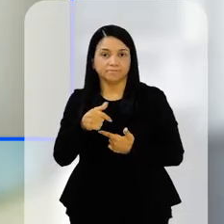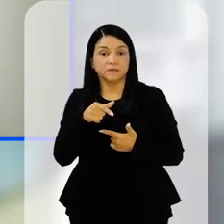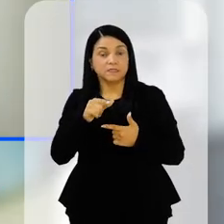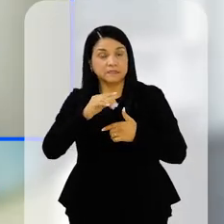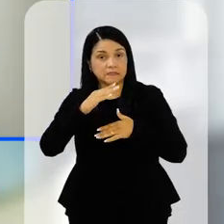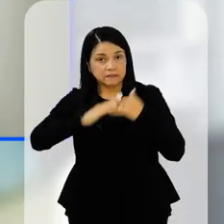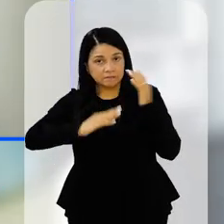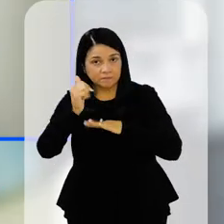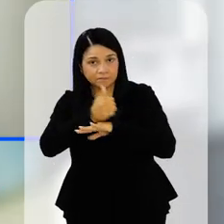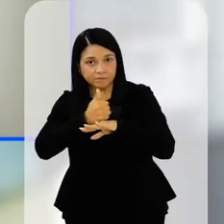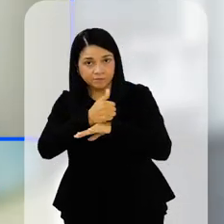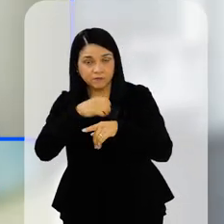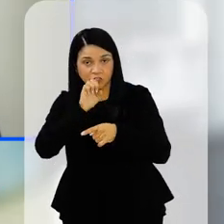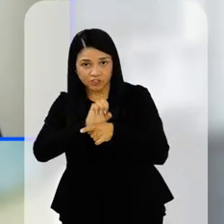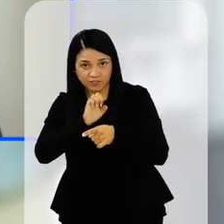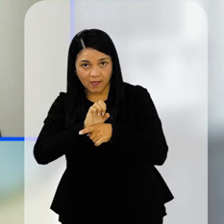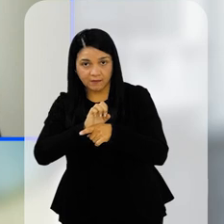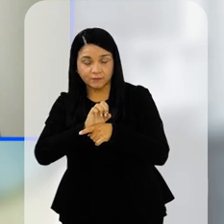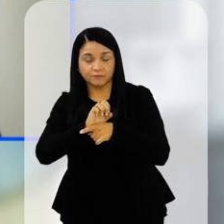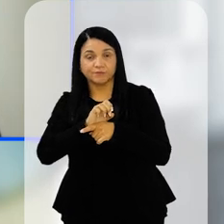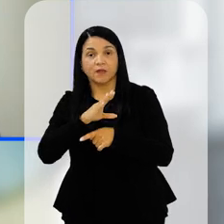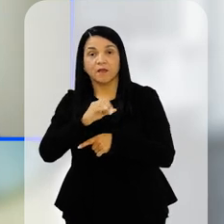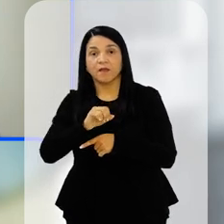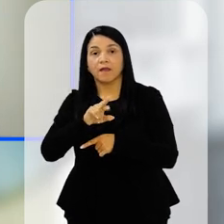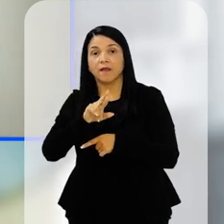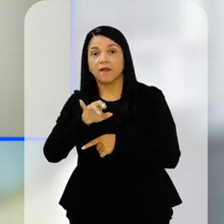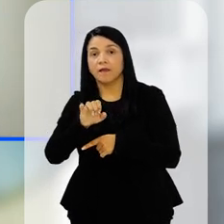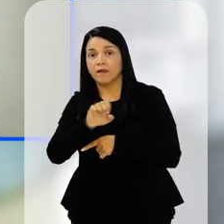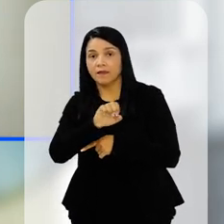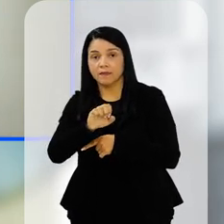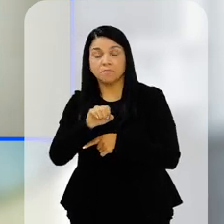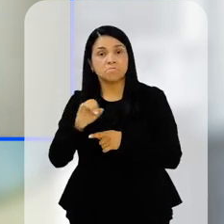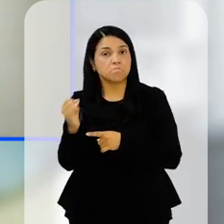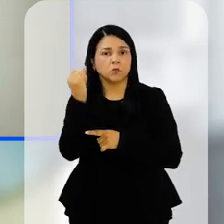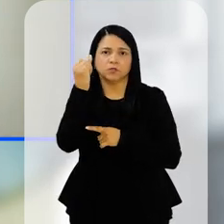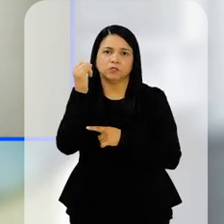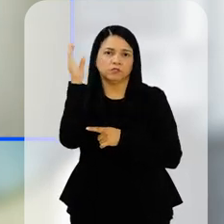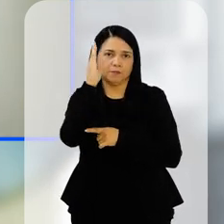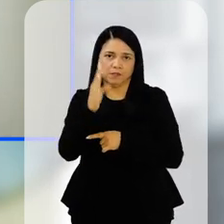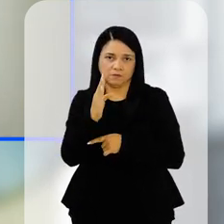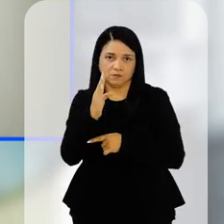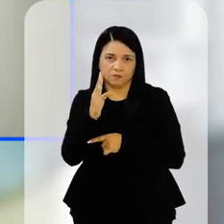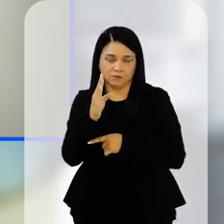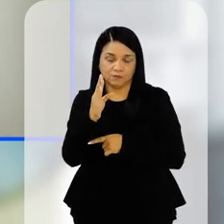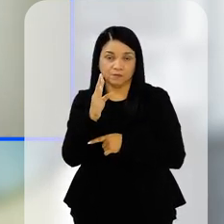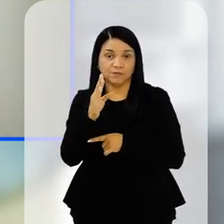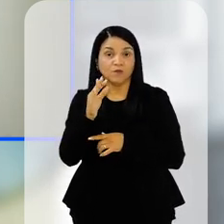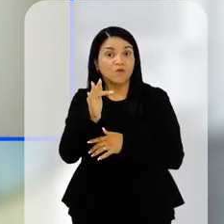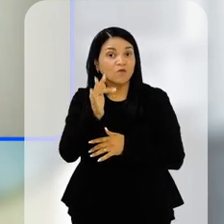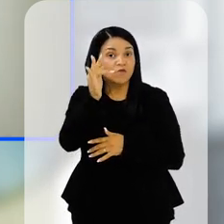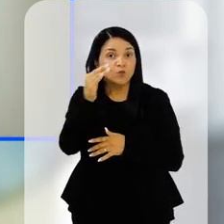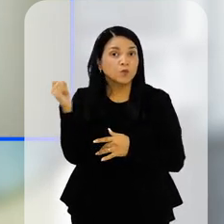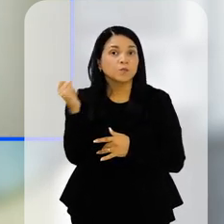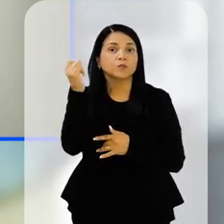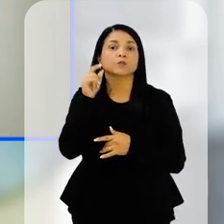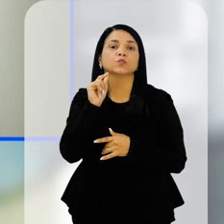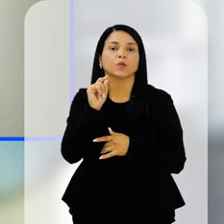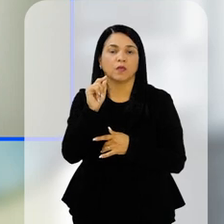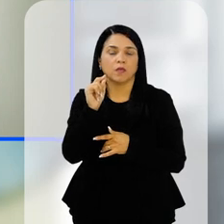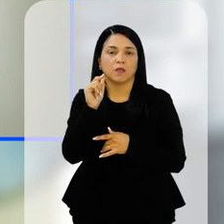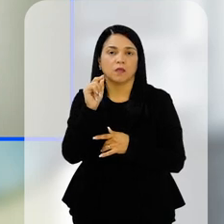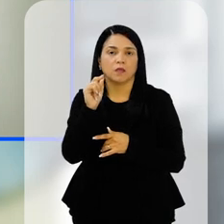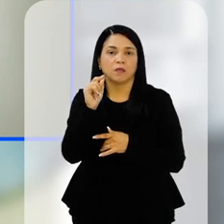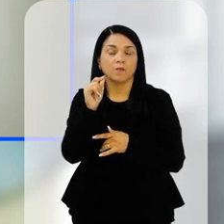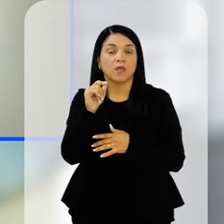ter, nessas carreiras que são de Estado, as carreiras mais importantes do país. Não tem nada mais importante para o futuro do país do que uma ótima educação